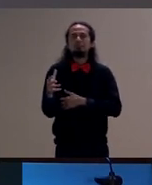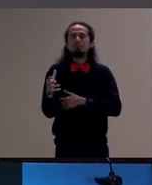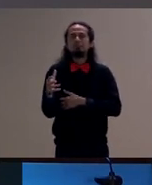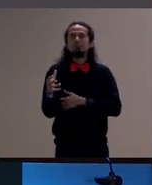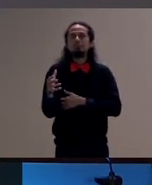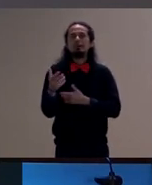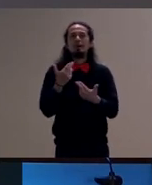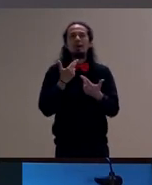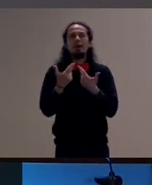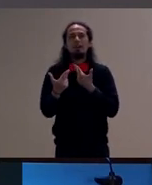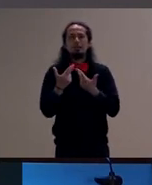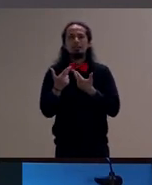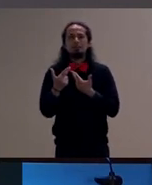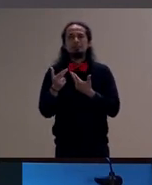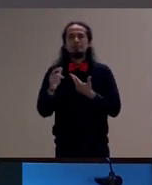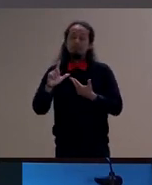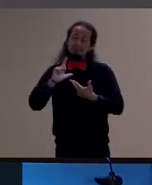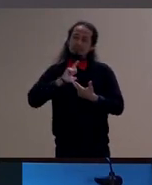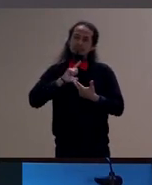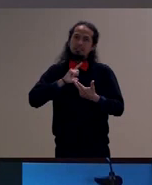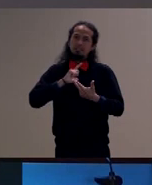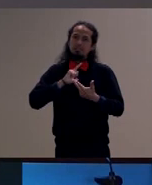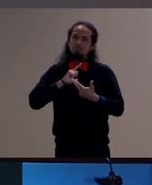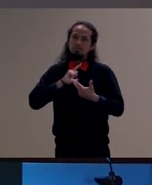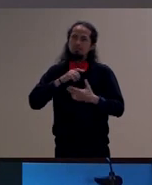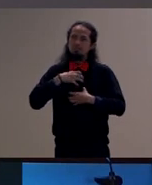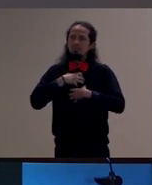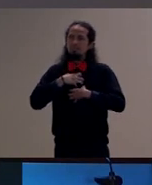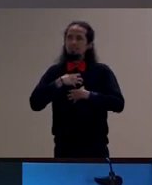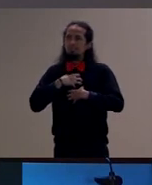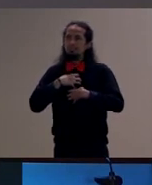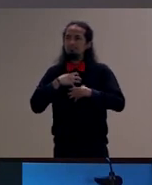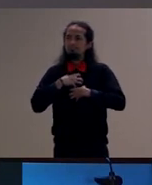passa pelos sentidos é sensorial é estética